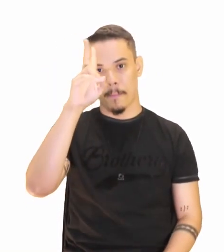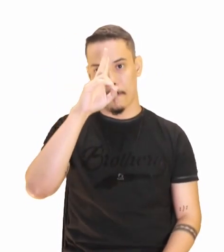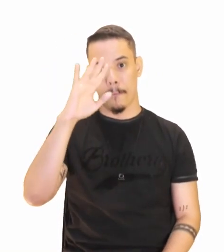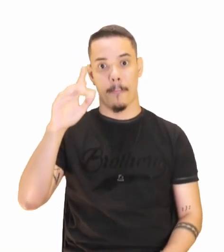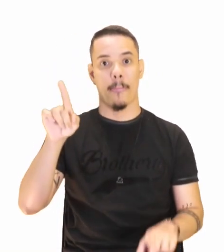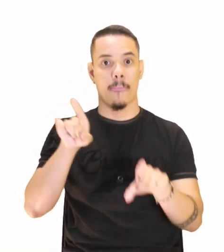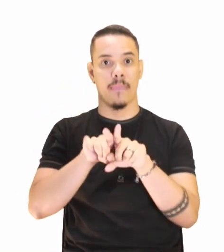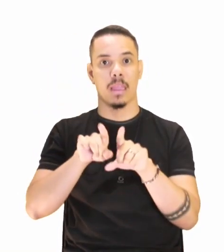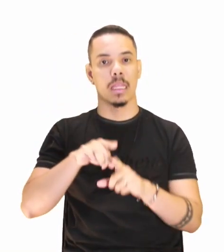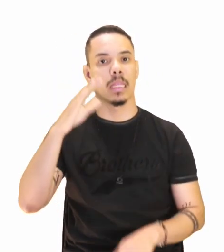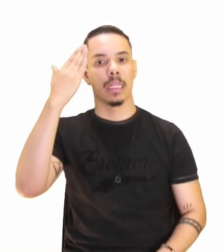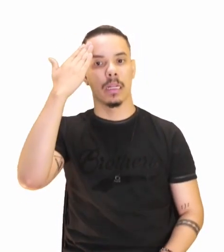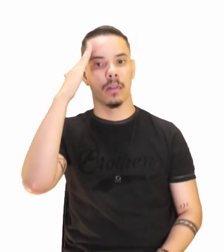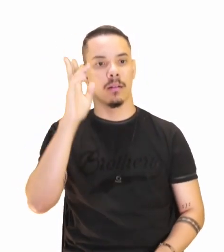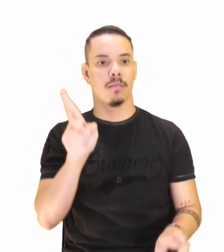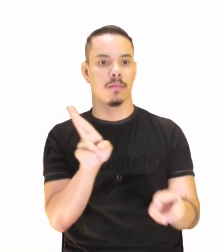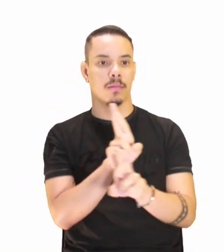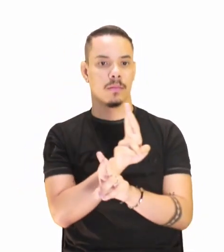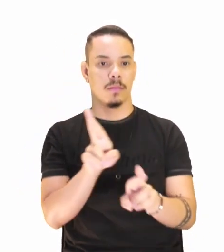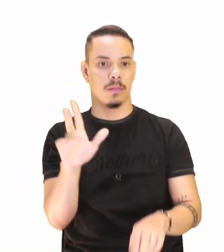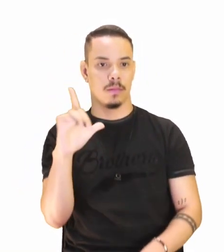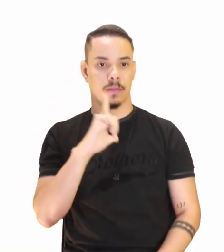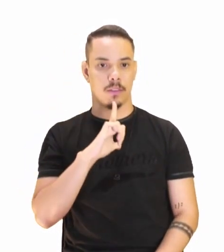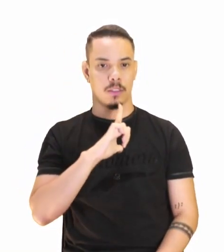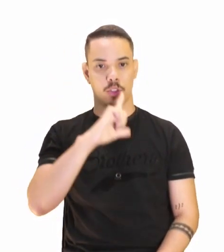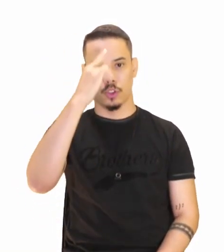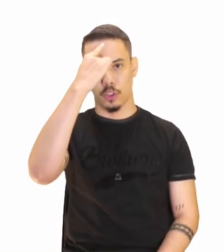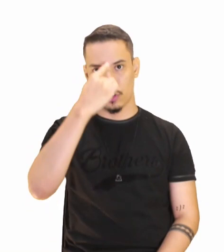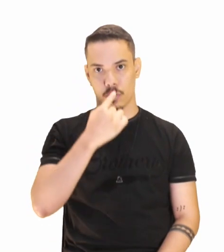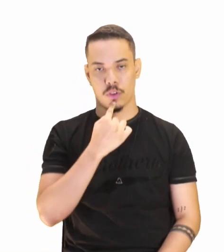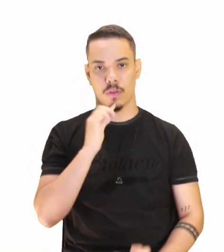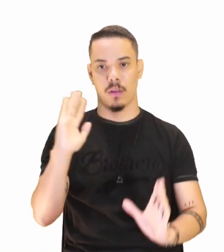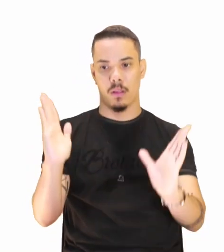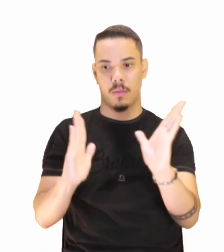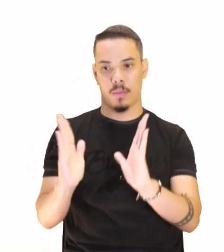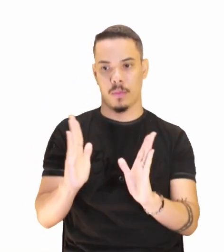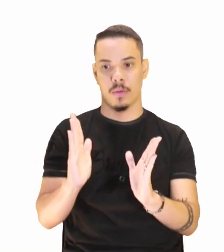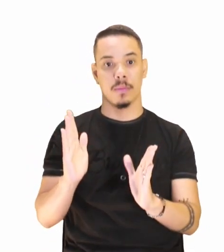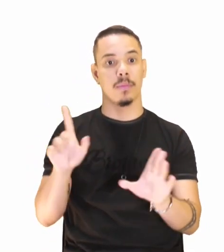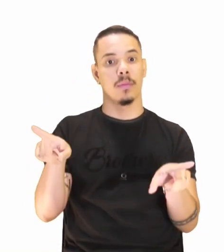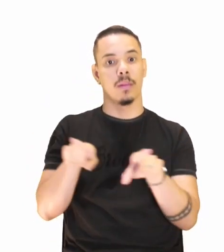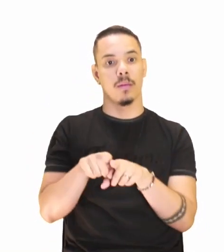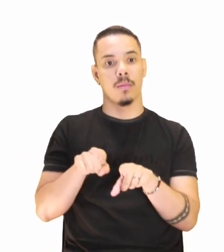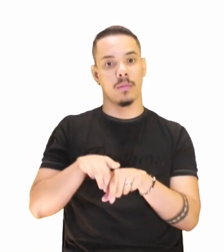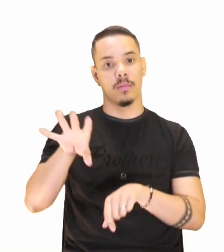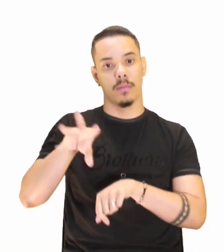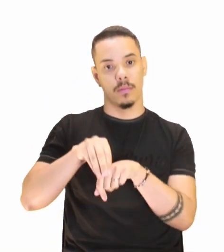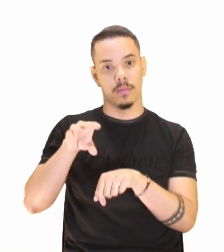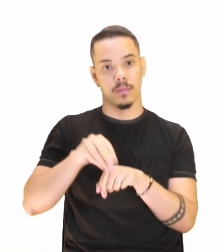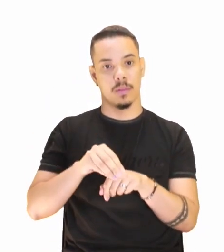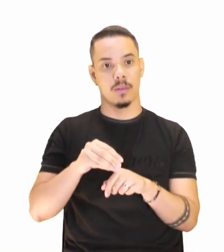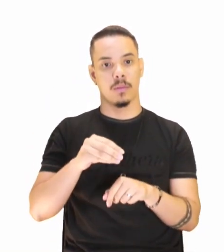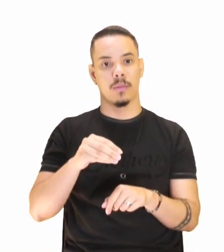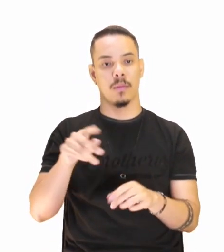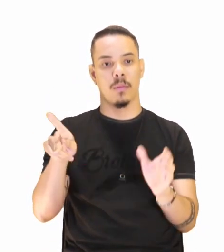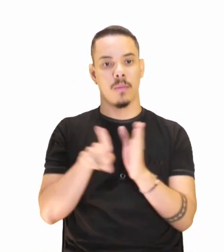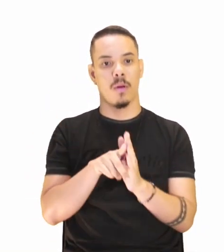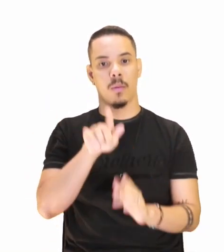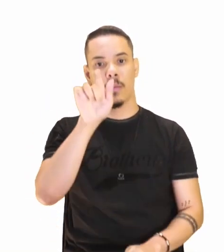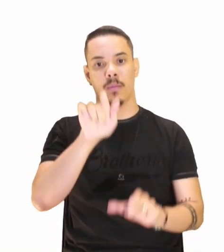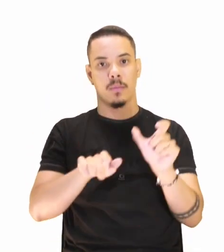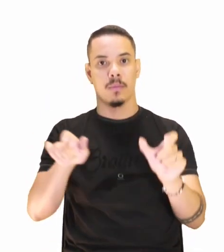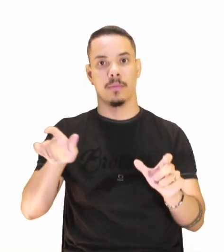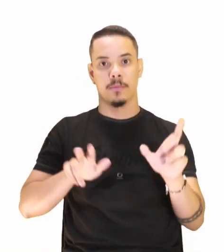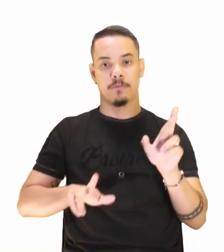entender as relações que existem entre os estilos de época. Conhecimento biográfico dos principais autores de cada